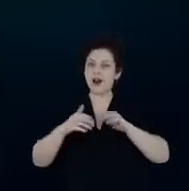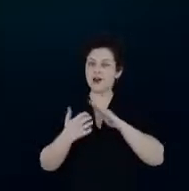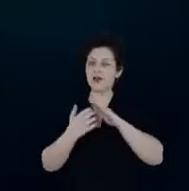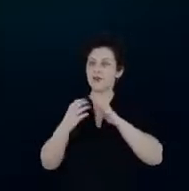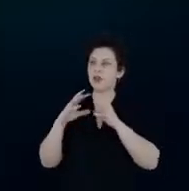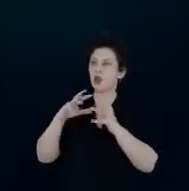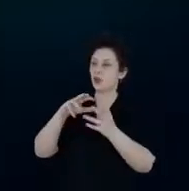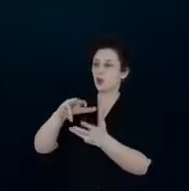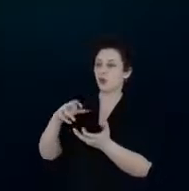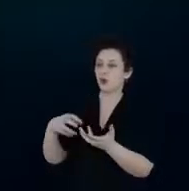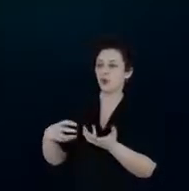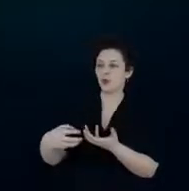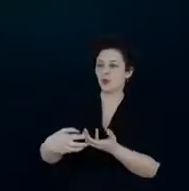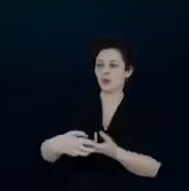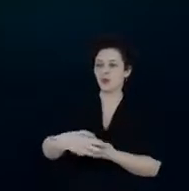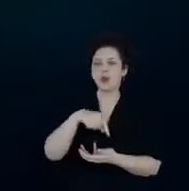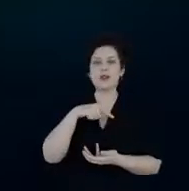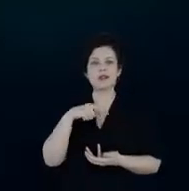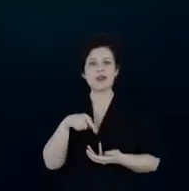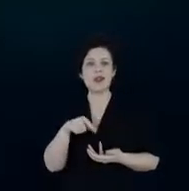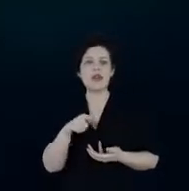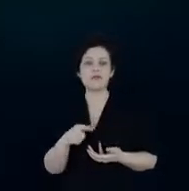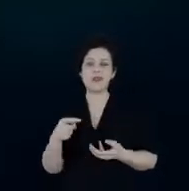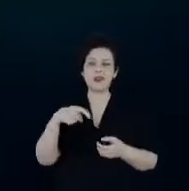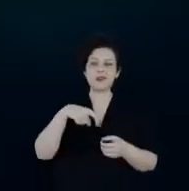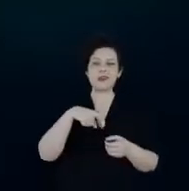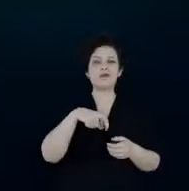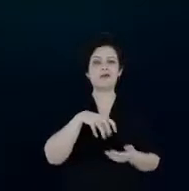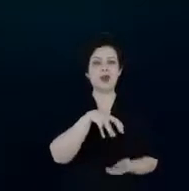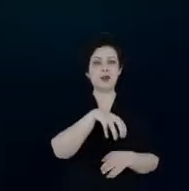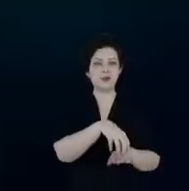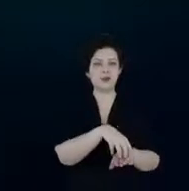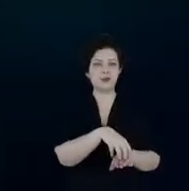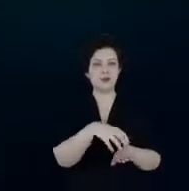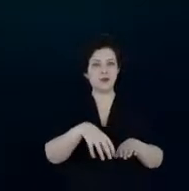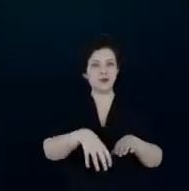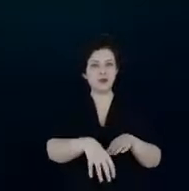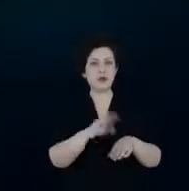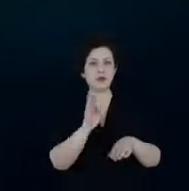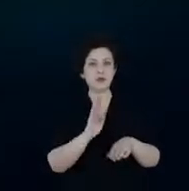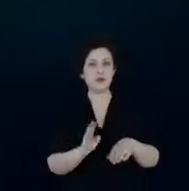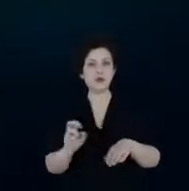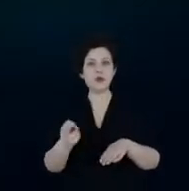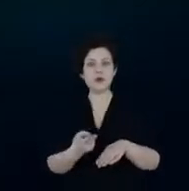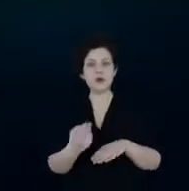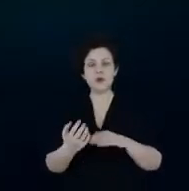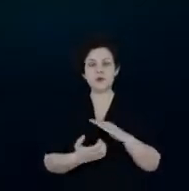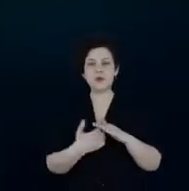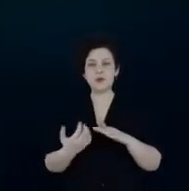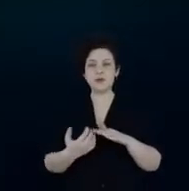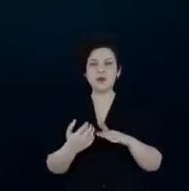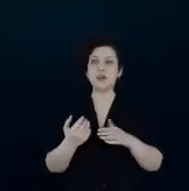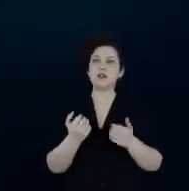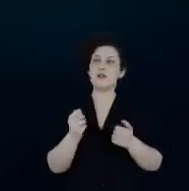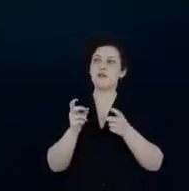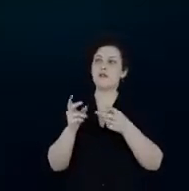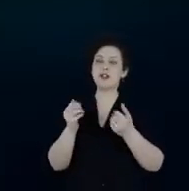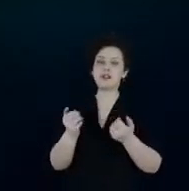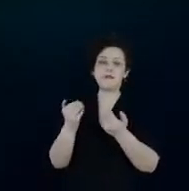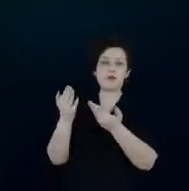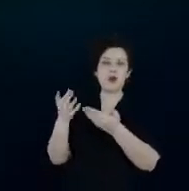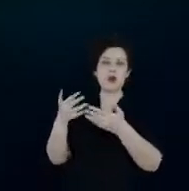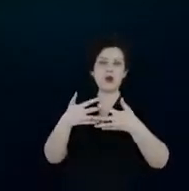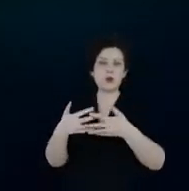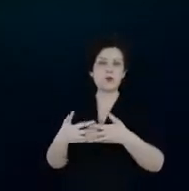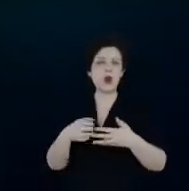empresas internacionais que tem as suas filiais aqui no Brasil ou mesmo empresas brasileiras que exportam para empresas nos Estados Unidos ou na